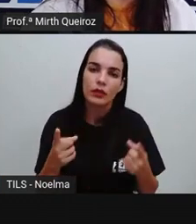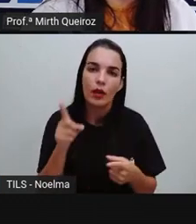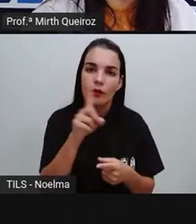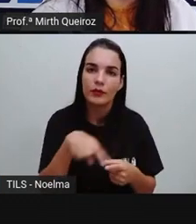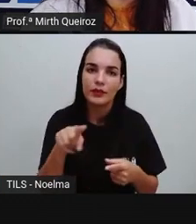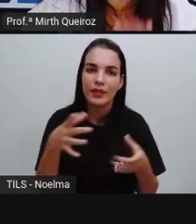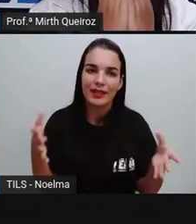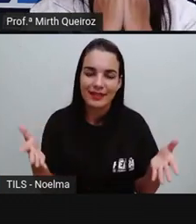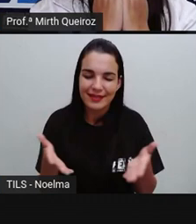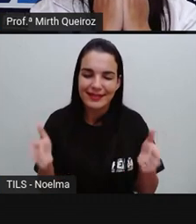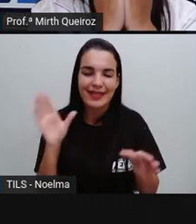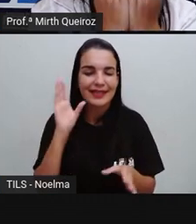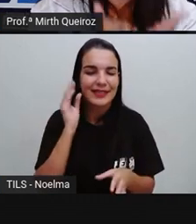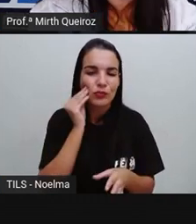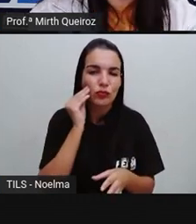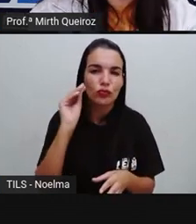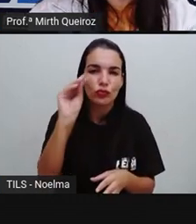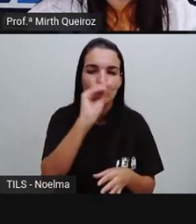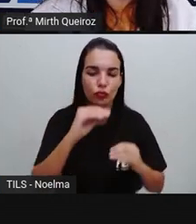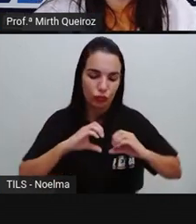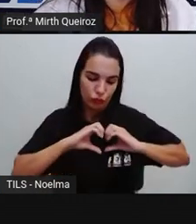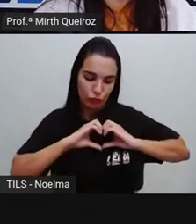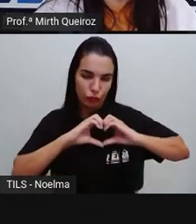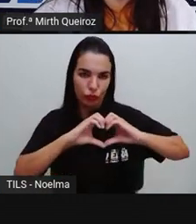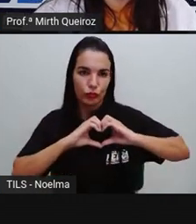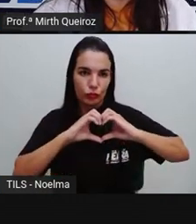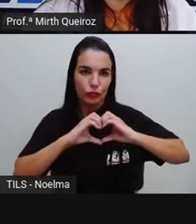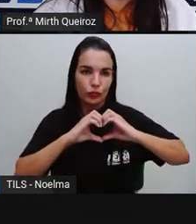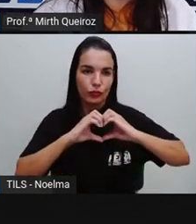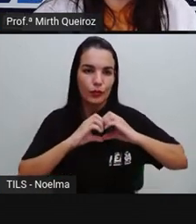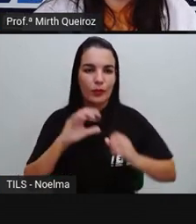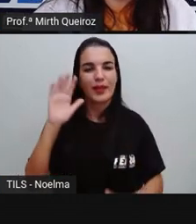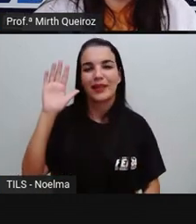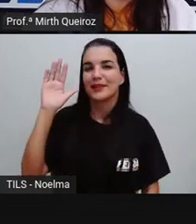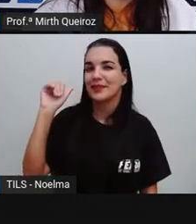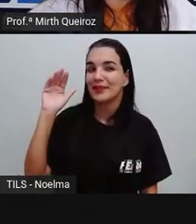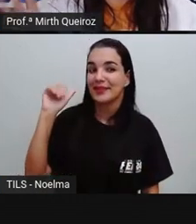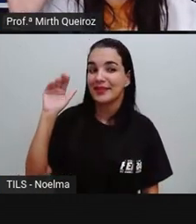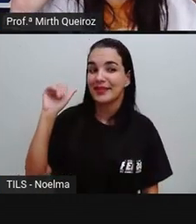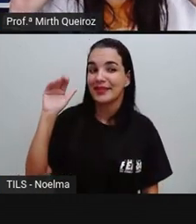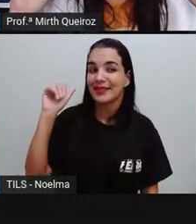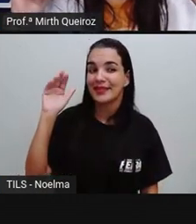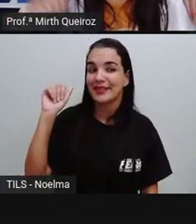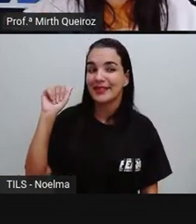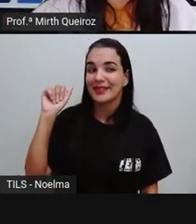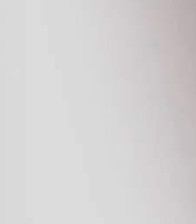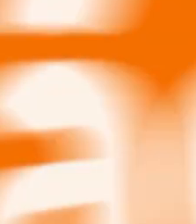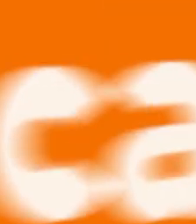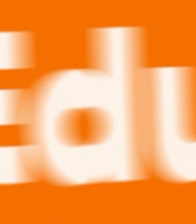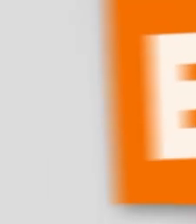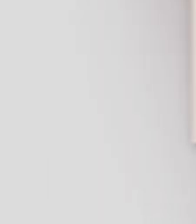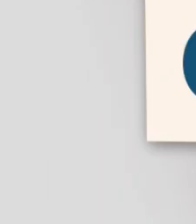a gente fica por aqui. Um beijo no coração de cada um de vocês. e até a próxima aula. Tchau, tchau.